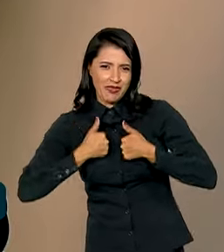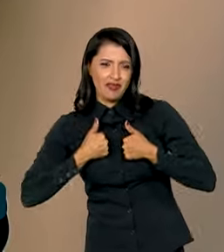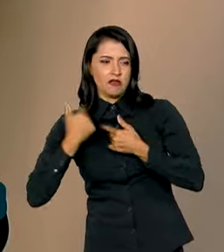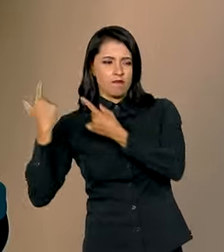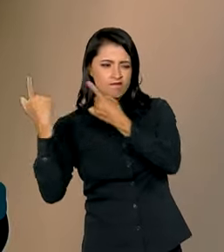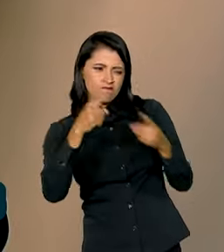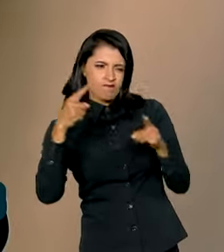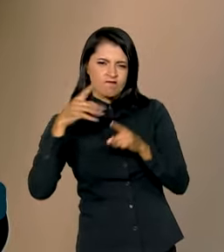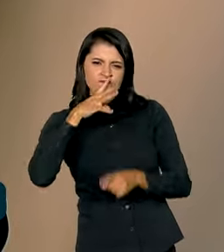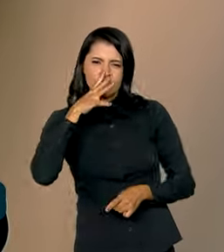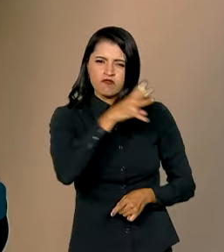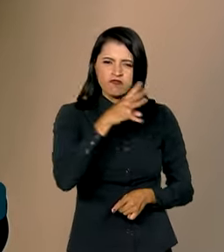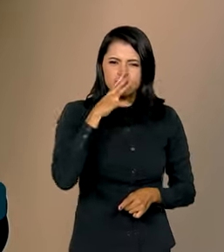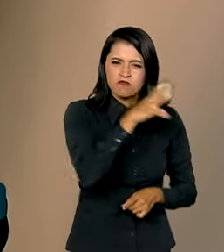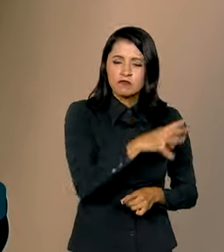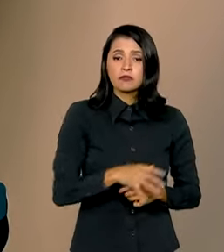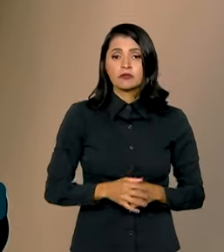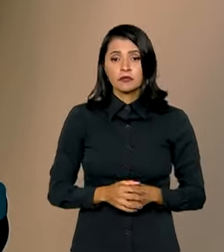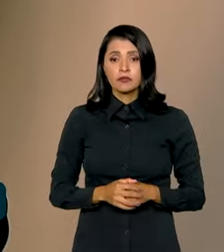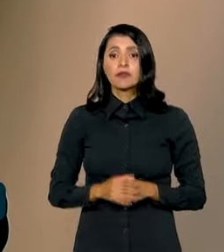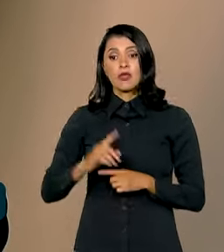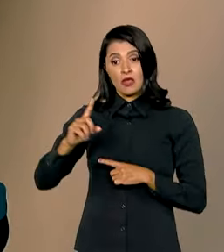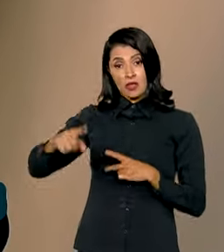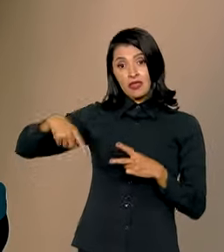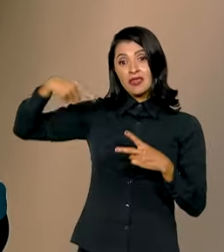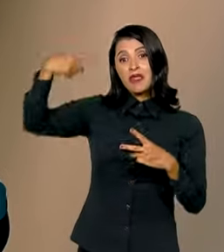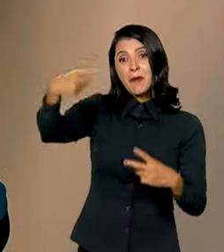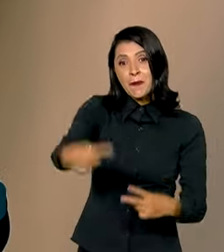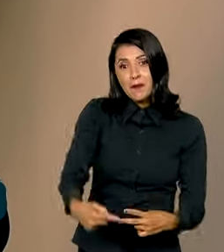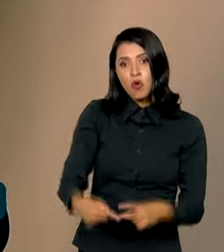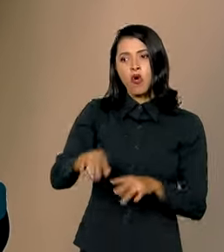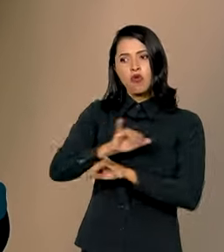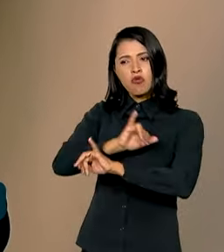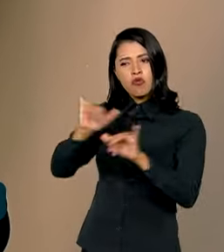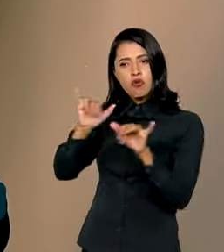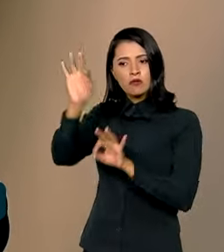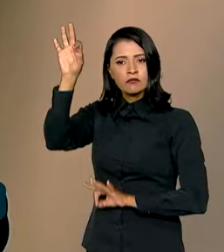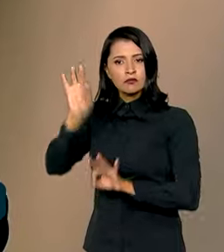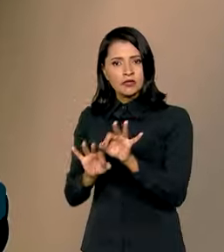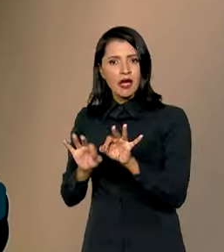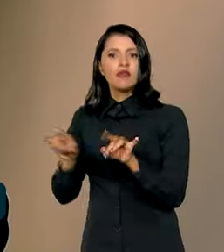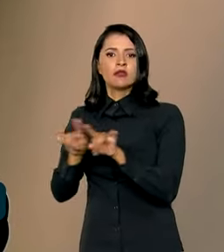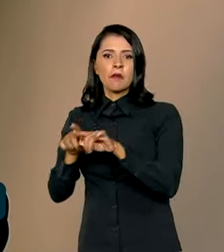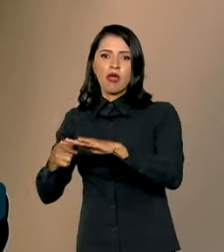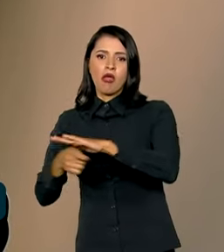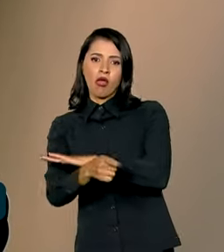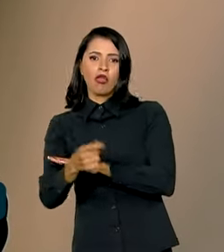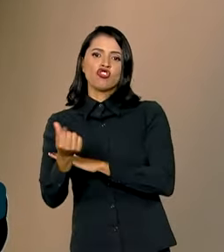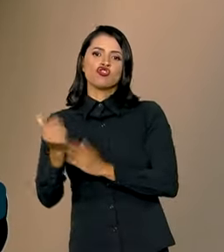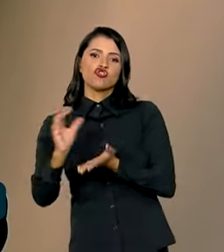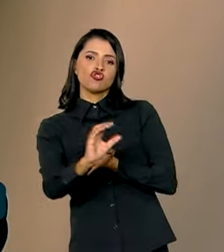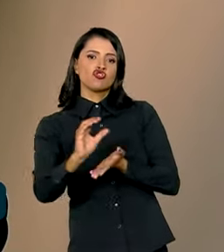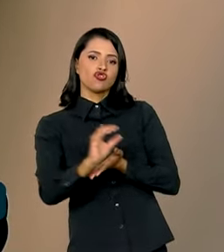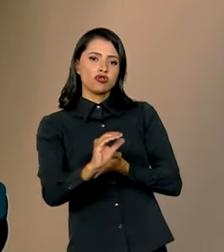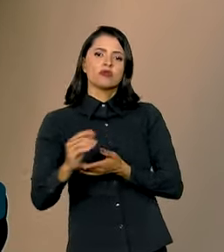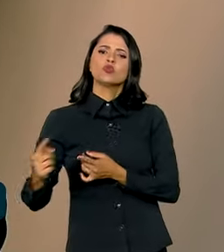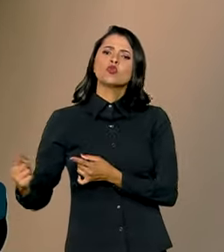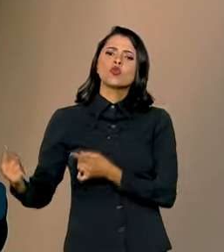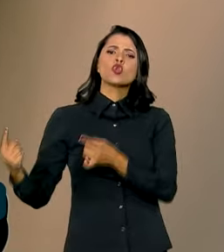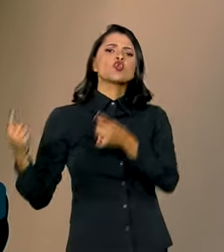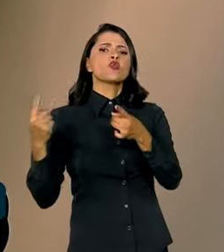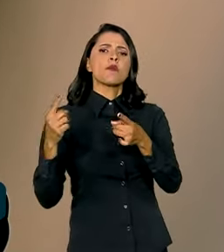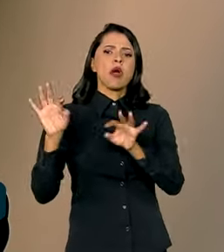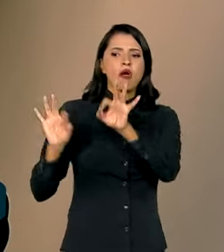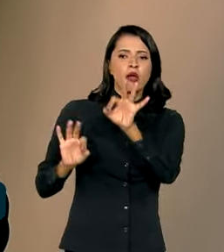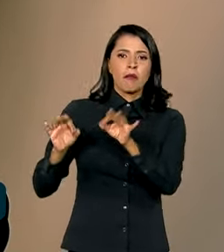Federal. Posteriormente, uma campanha organizada e financiada contra o